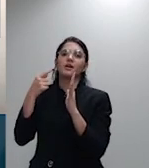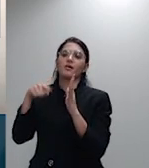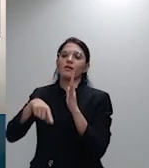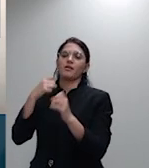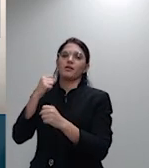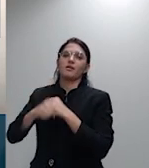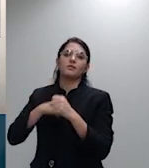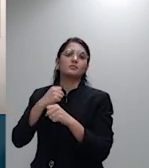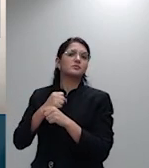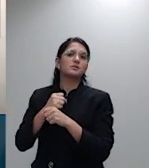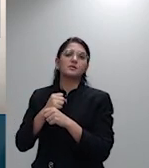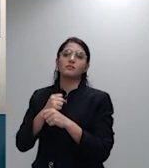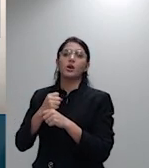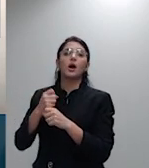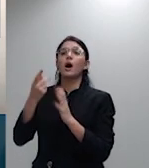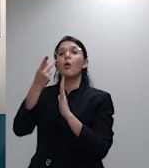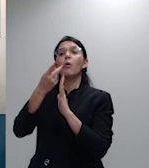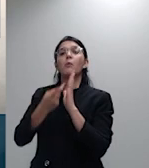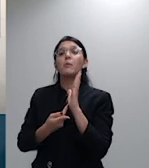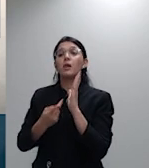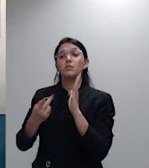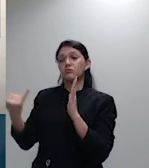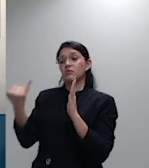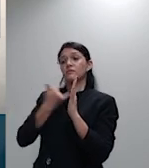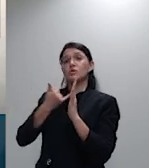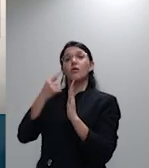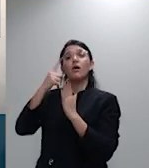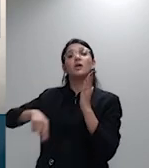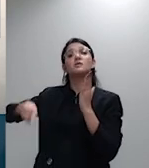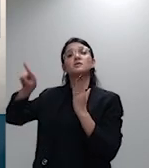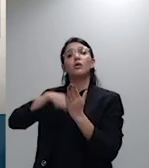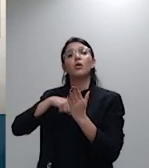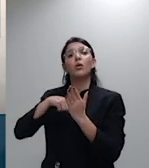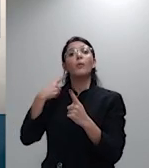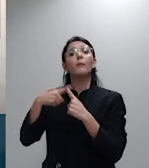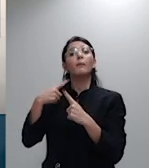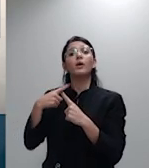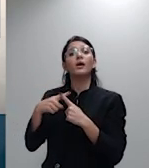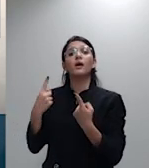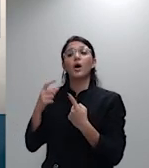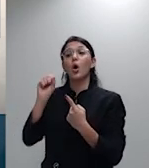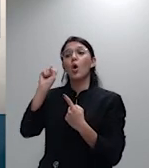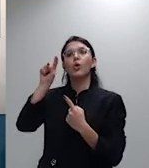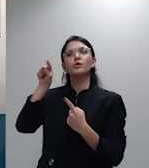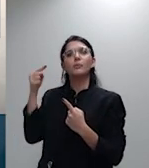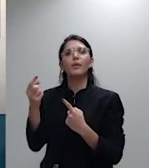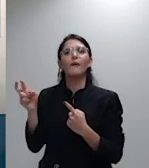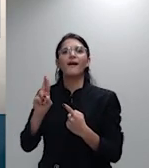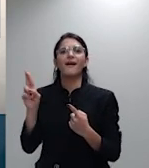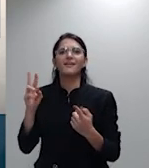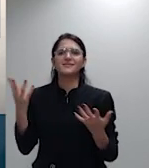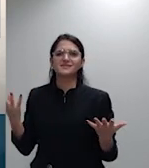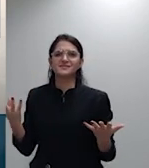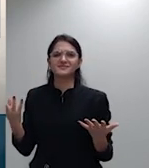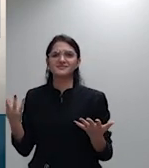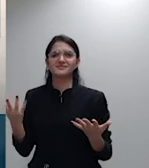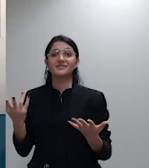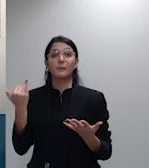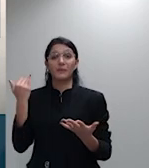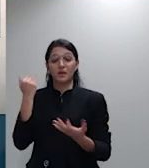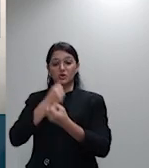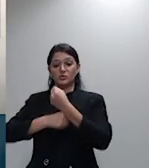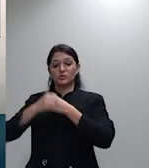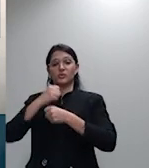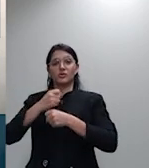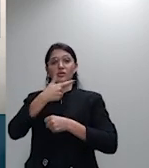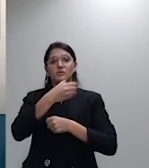informou que o plano foi cancelado justamente porque estavam cobrando 8 mil reais dele veja em 2016 quando eu propus a ação era 2.412